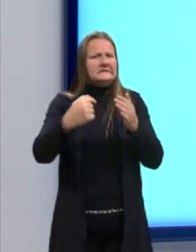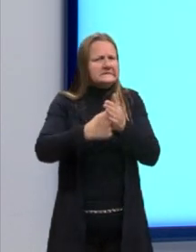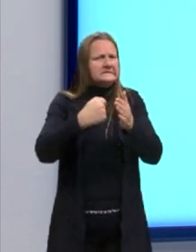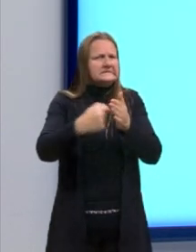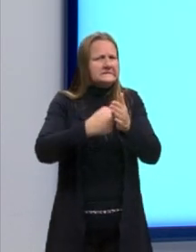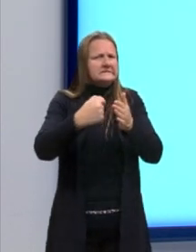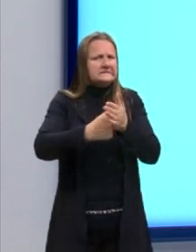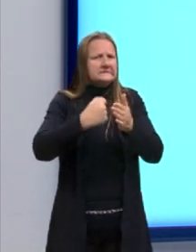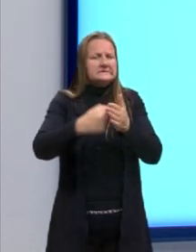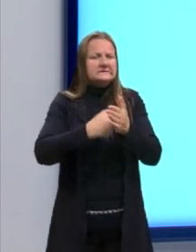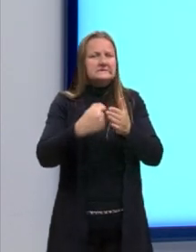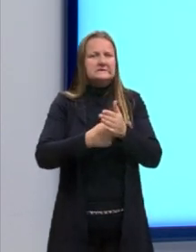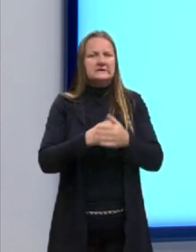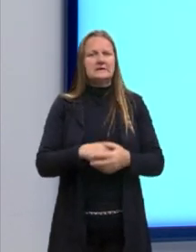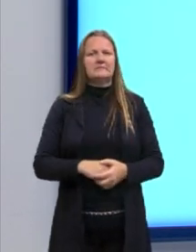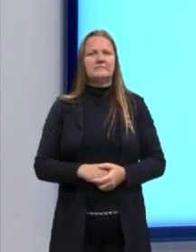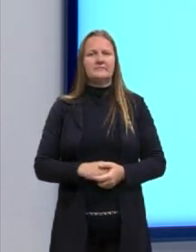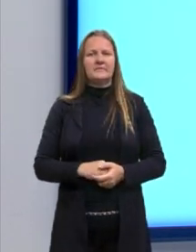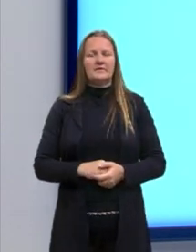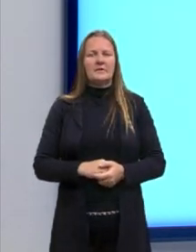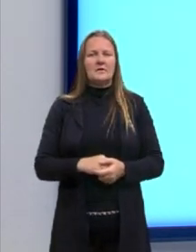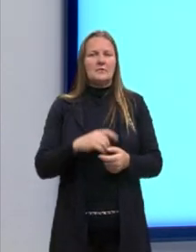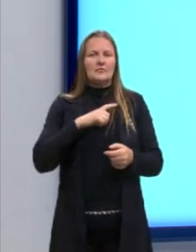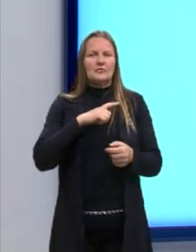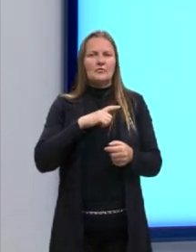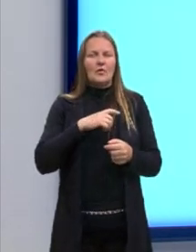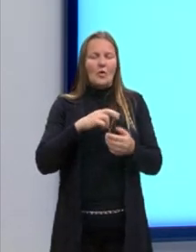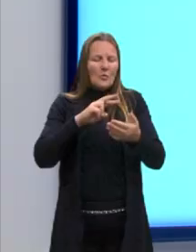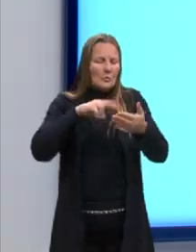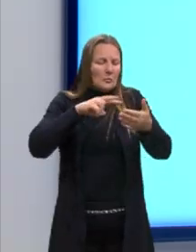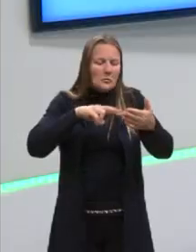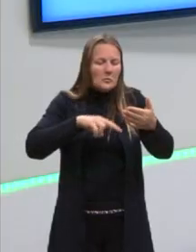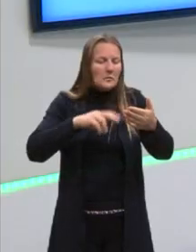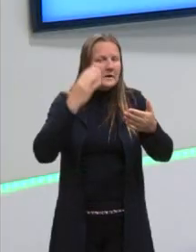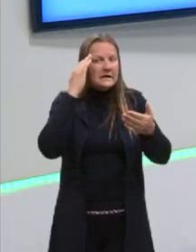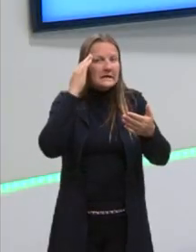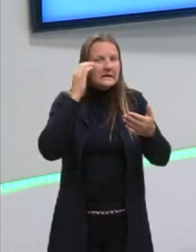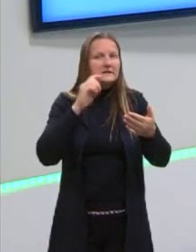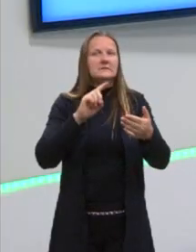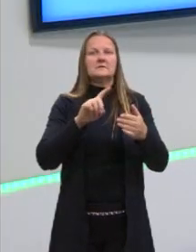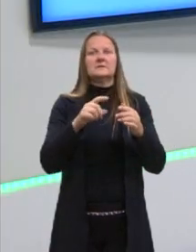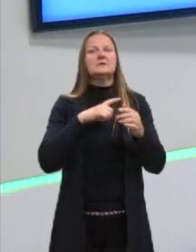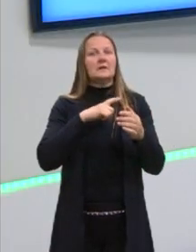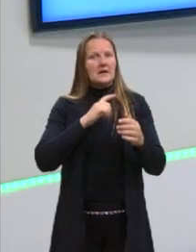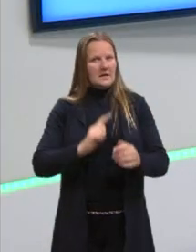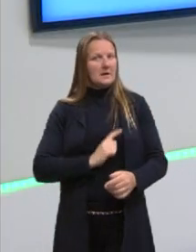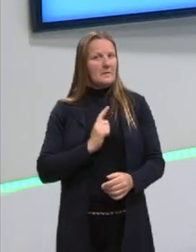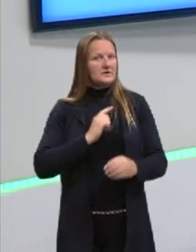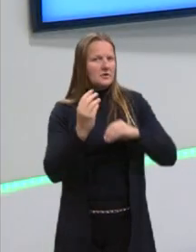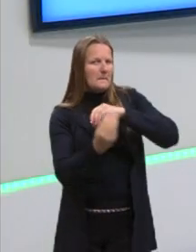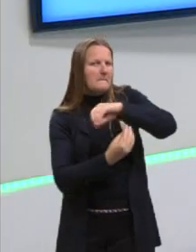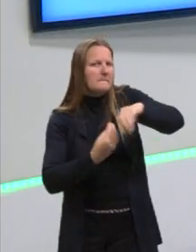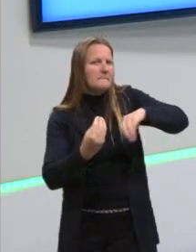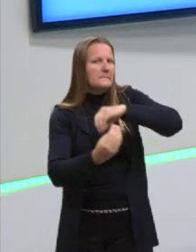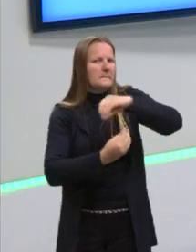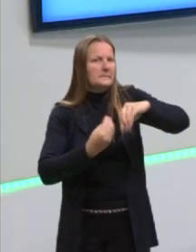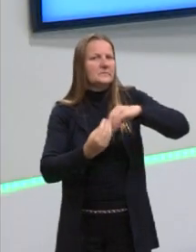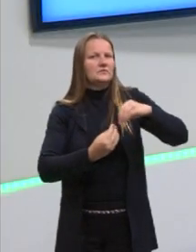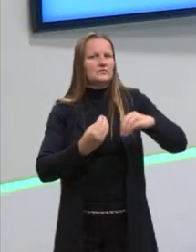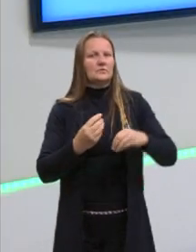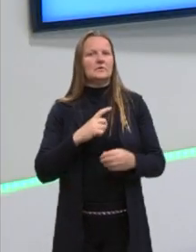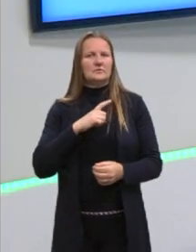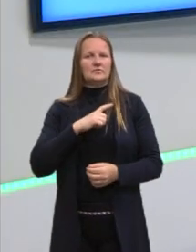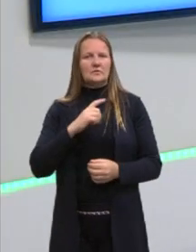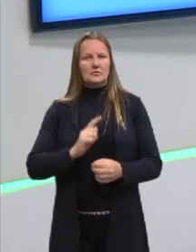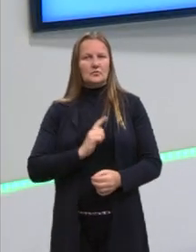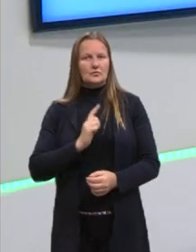apesar de parecer que elas são puramente interpretativas, elas vão, na verdade, se basear em